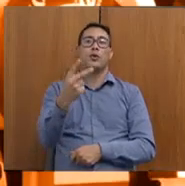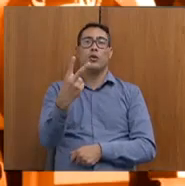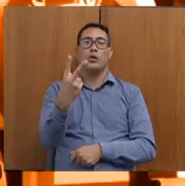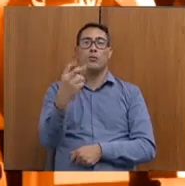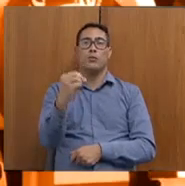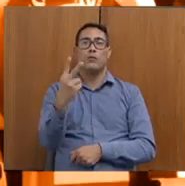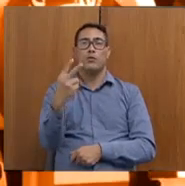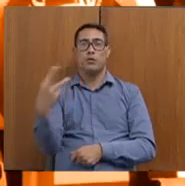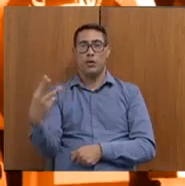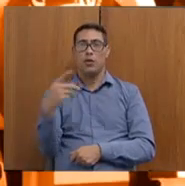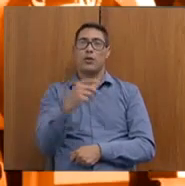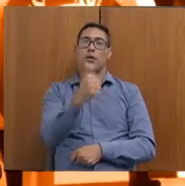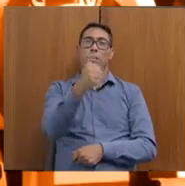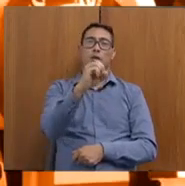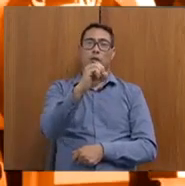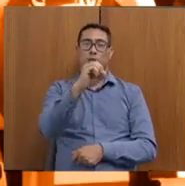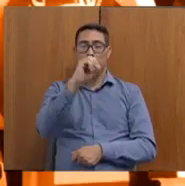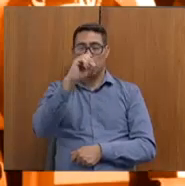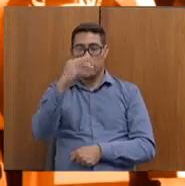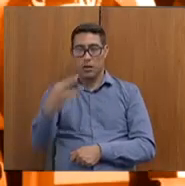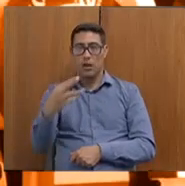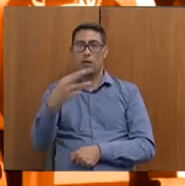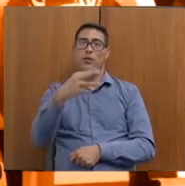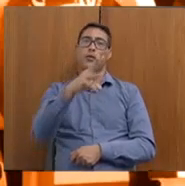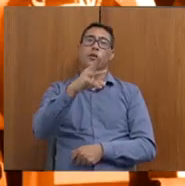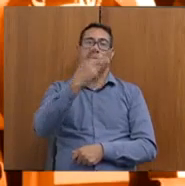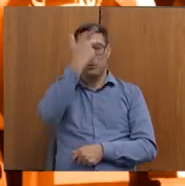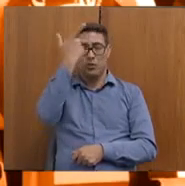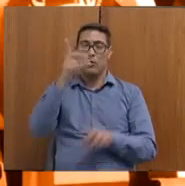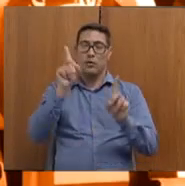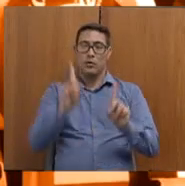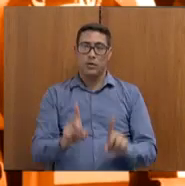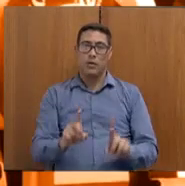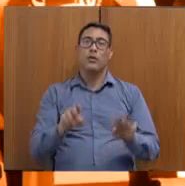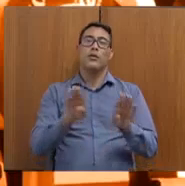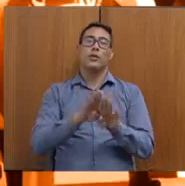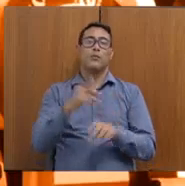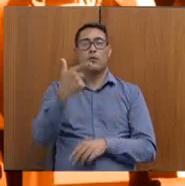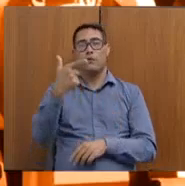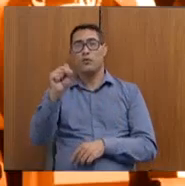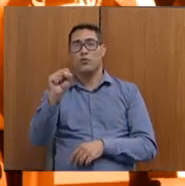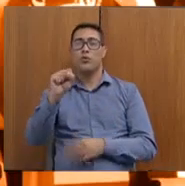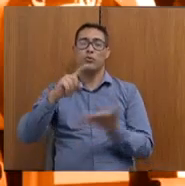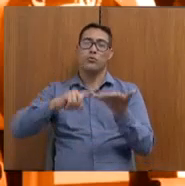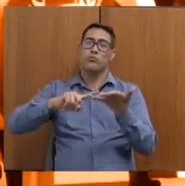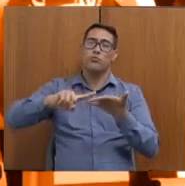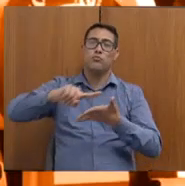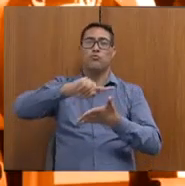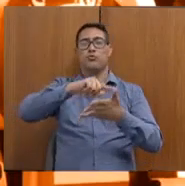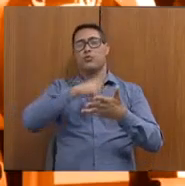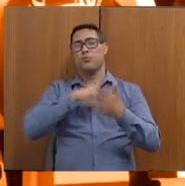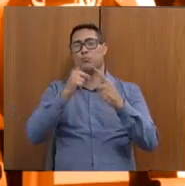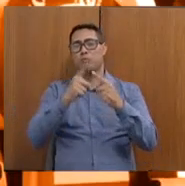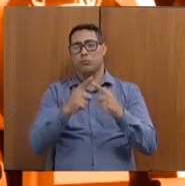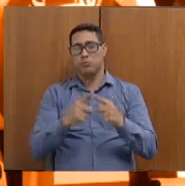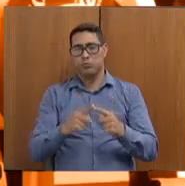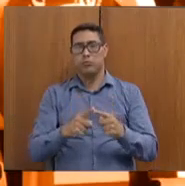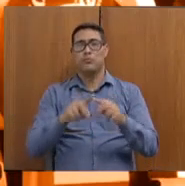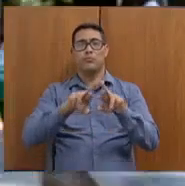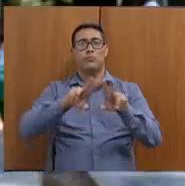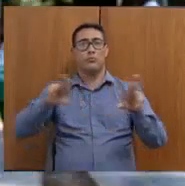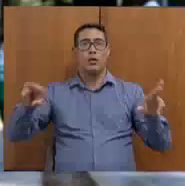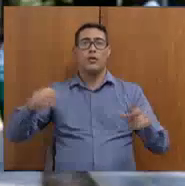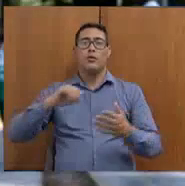sendo 103 paralímpicos, com uma previsão de fomento a 28 modalidades, mais de 1,7 milhão investidos.